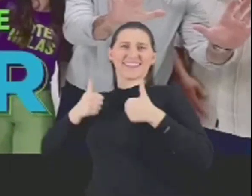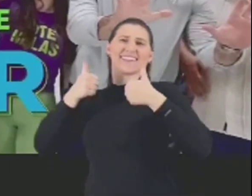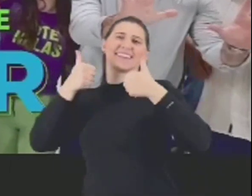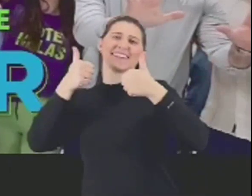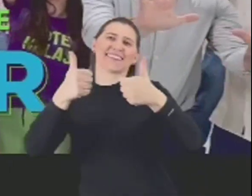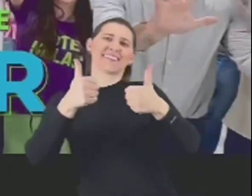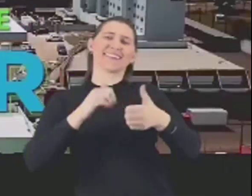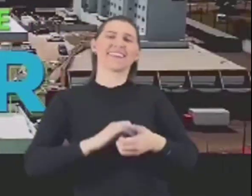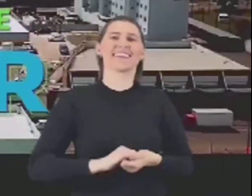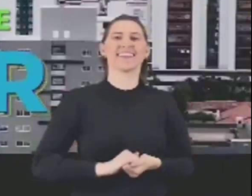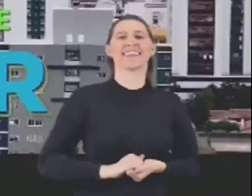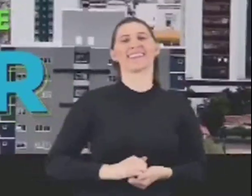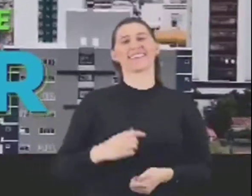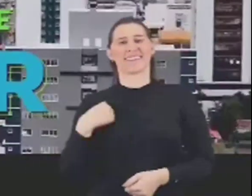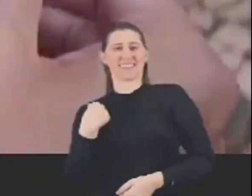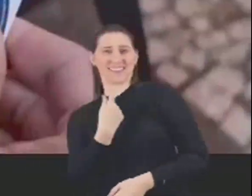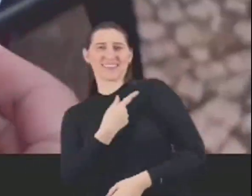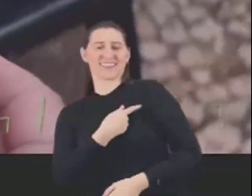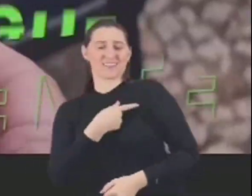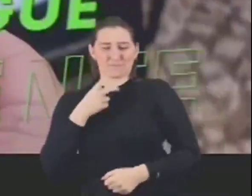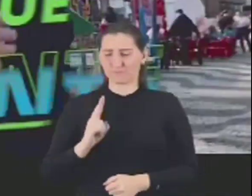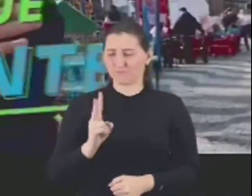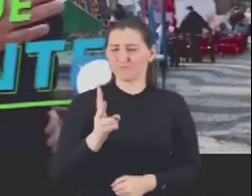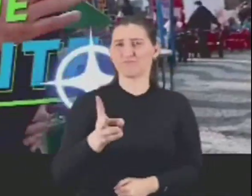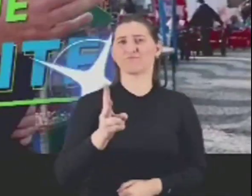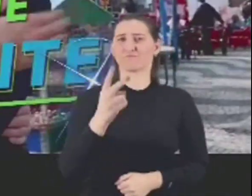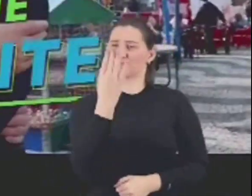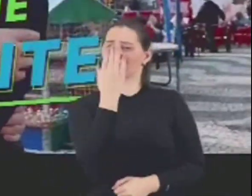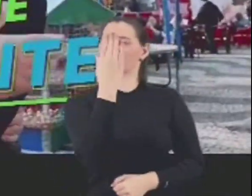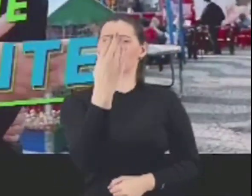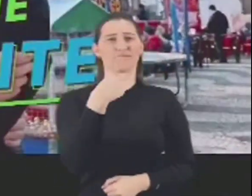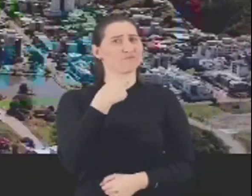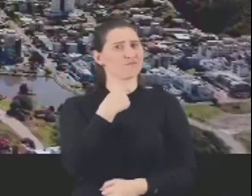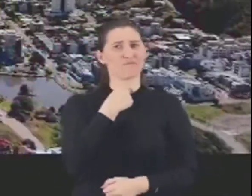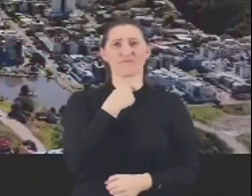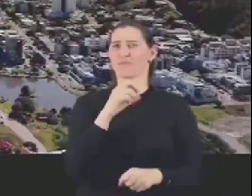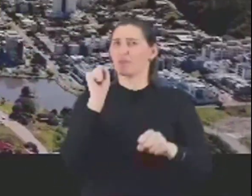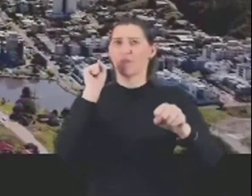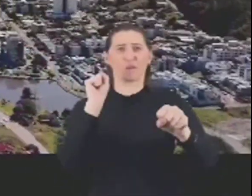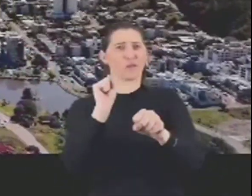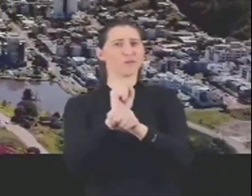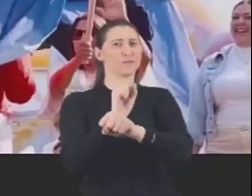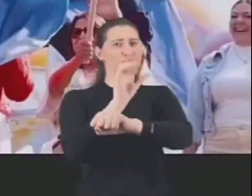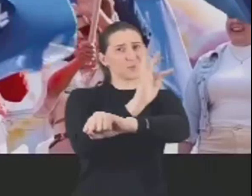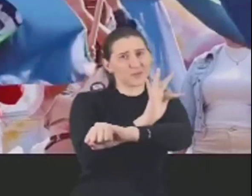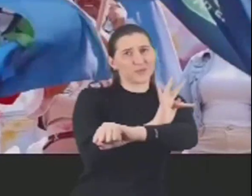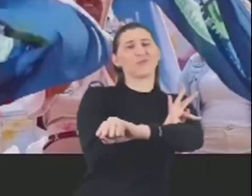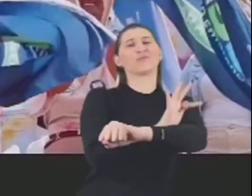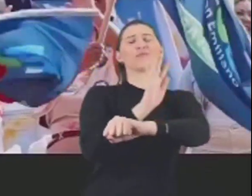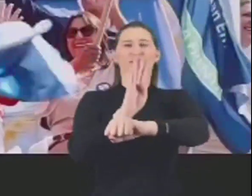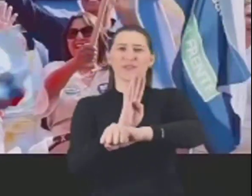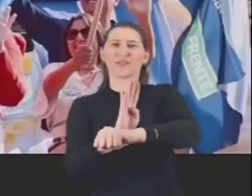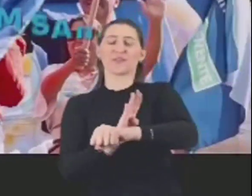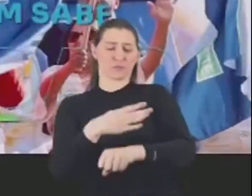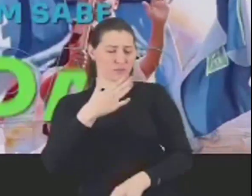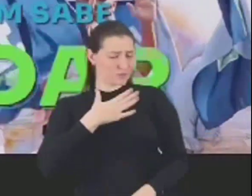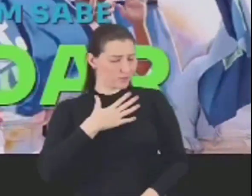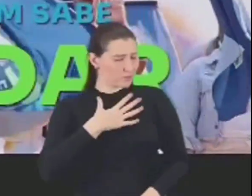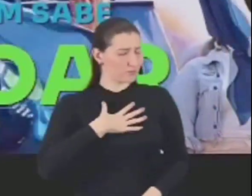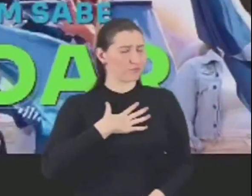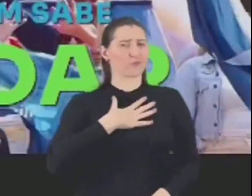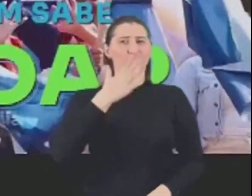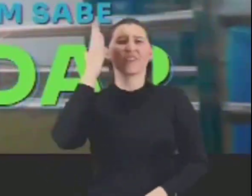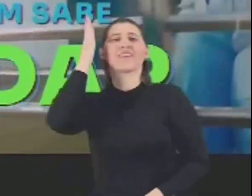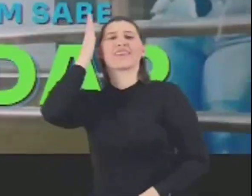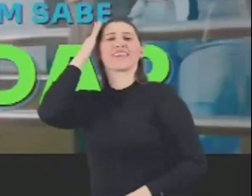sempre melhor. A gente segue, é pra frente, não pode parar, Francisco Beltrão pra quem